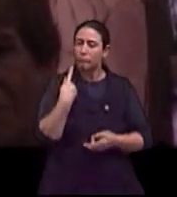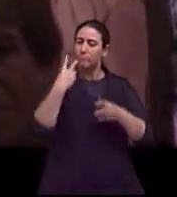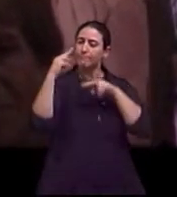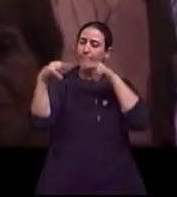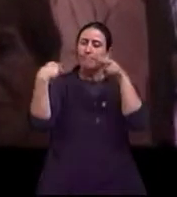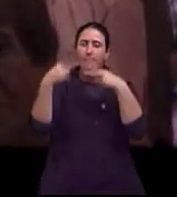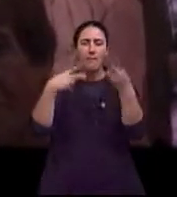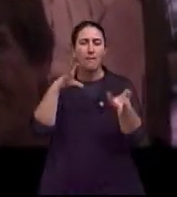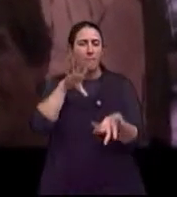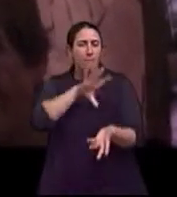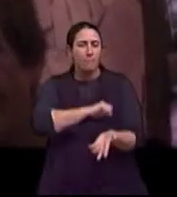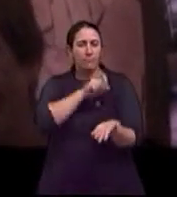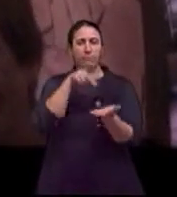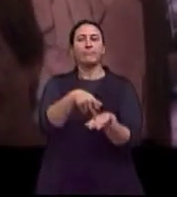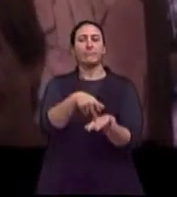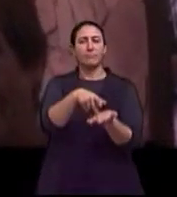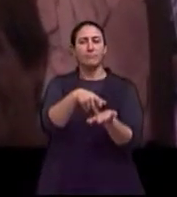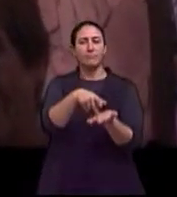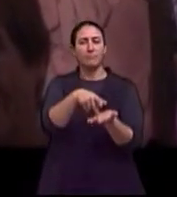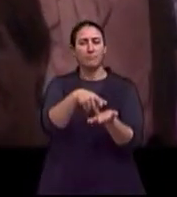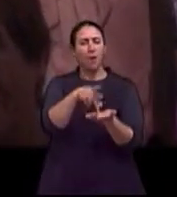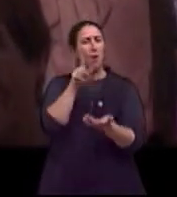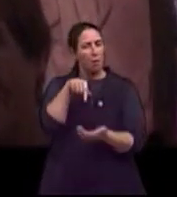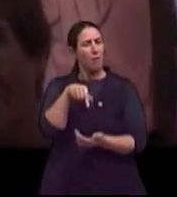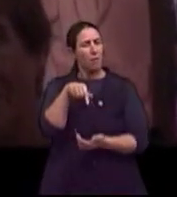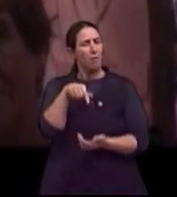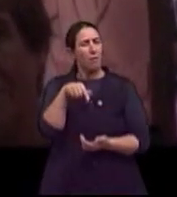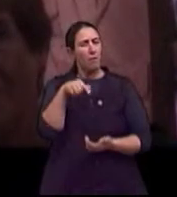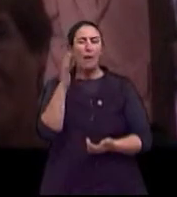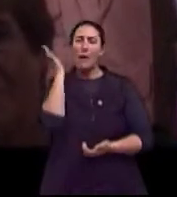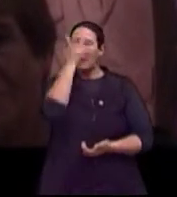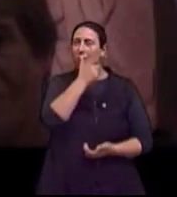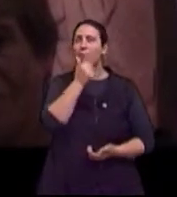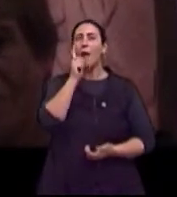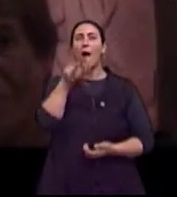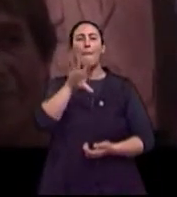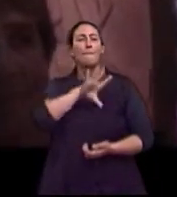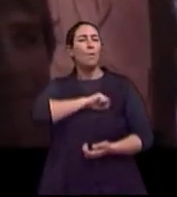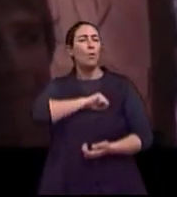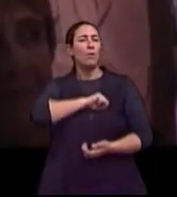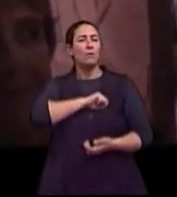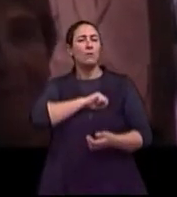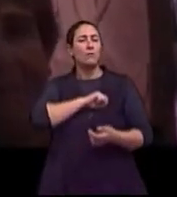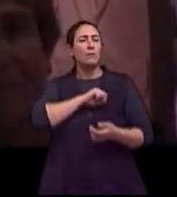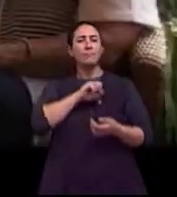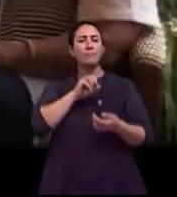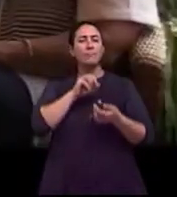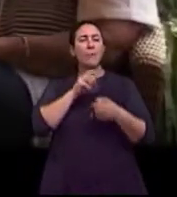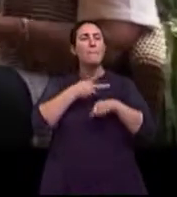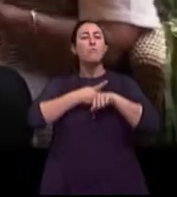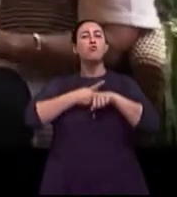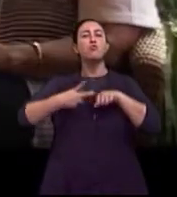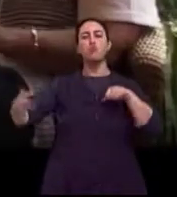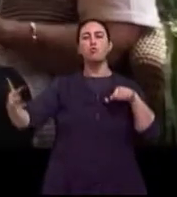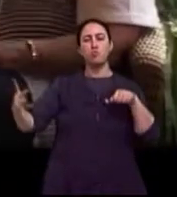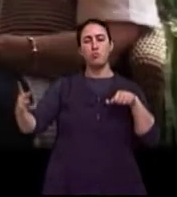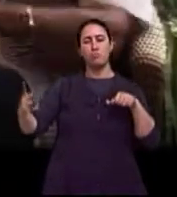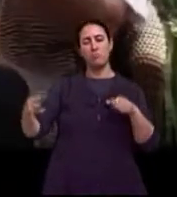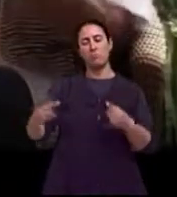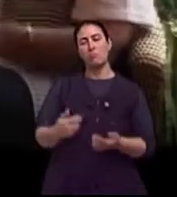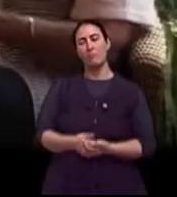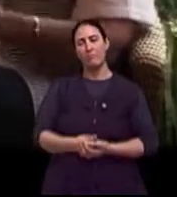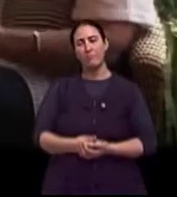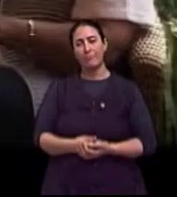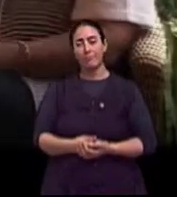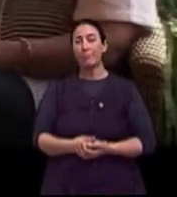temos, é muito fantástico, muito limpo. É um amor verdadeiro, limpo. Limpo, limpo, limpo. Eu acho que o amor nessa